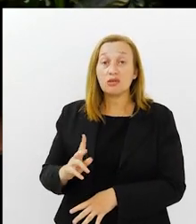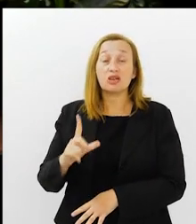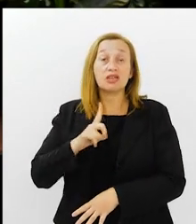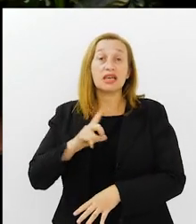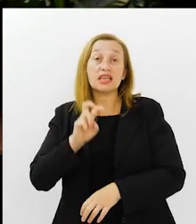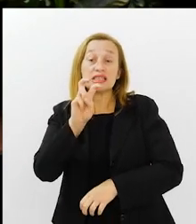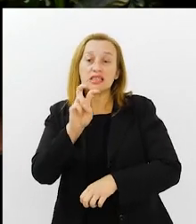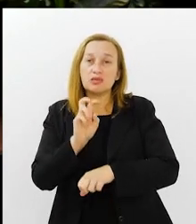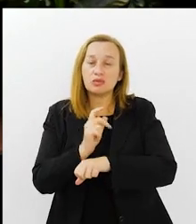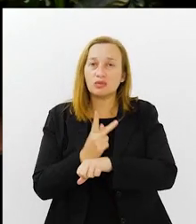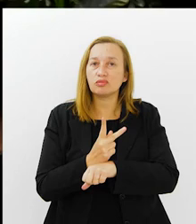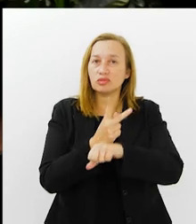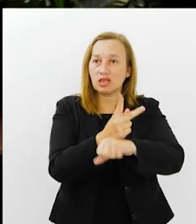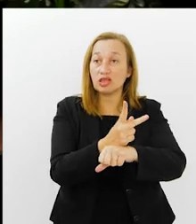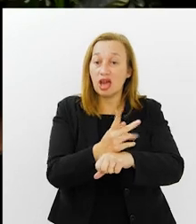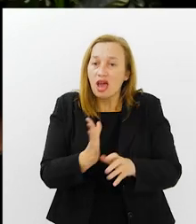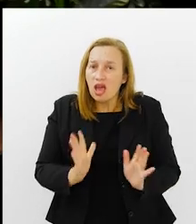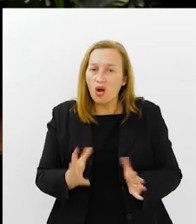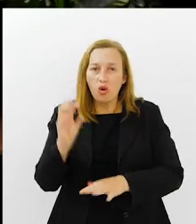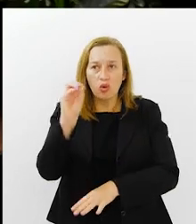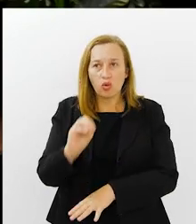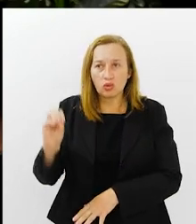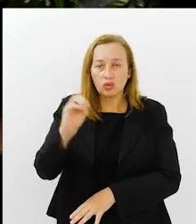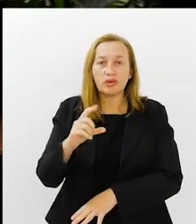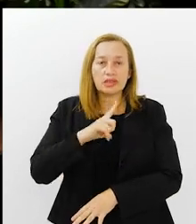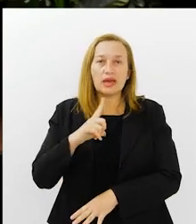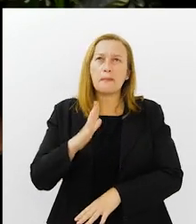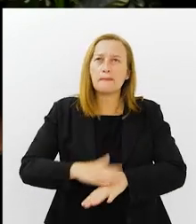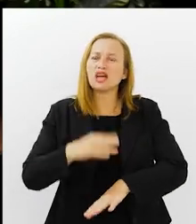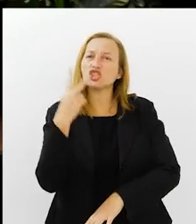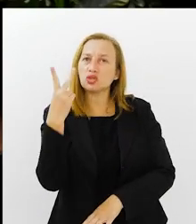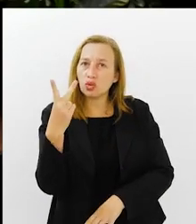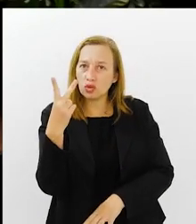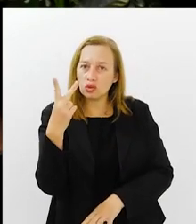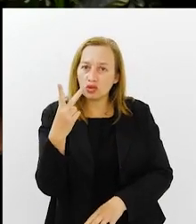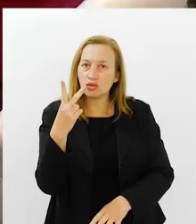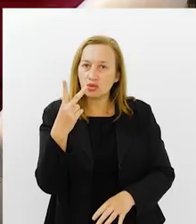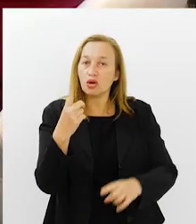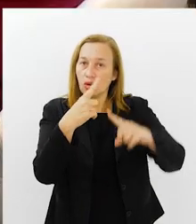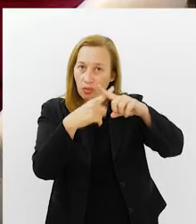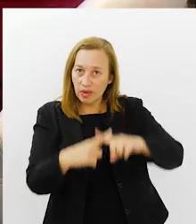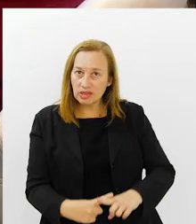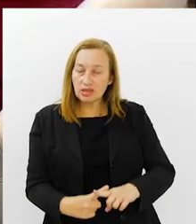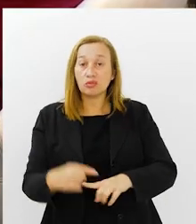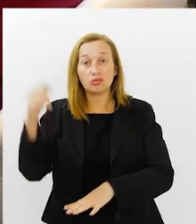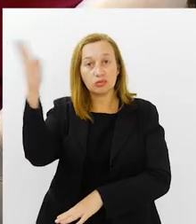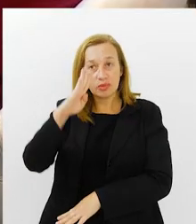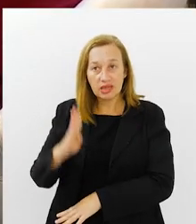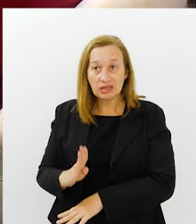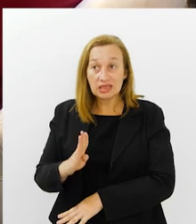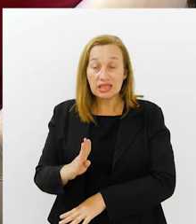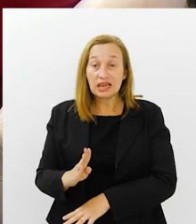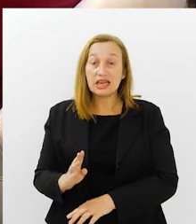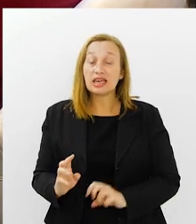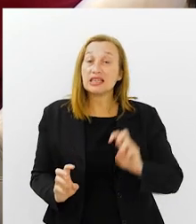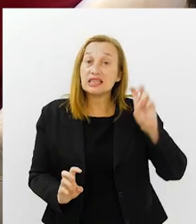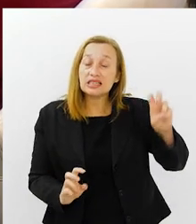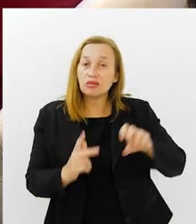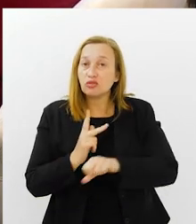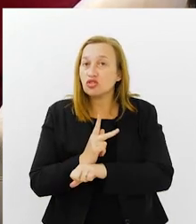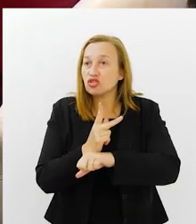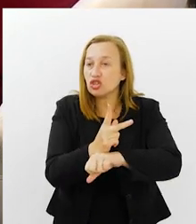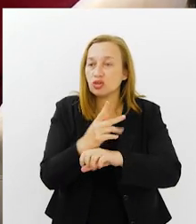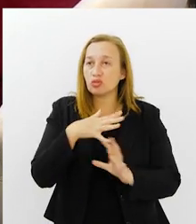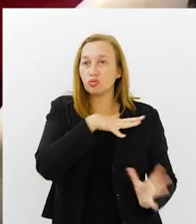mundiais. E agora, em outubro, tem mais dois jogos da seleção brasileira. E esses cinco títulos